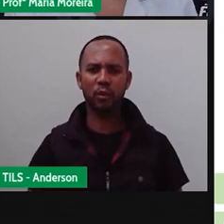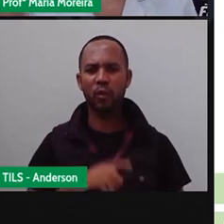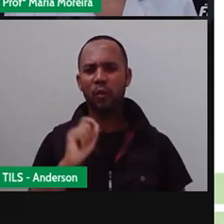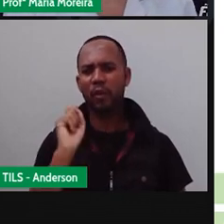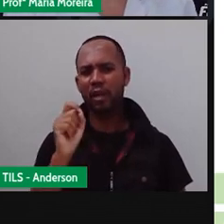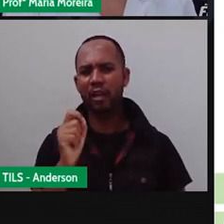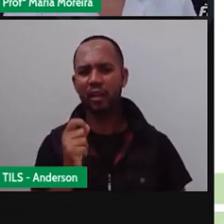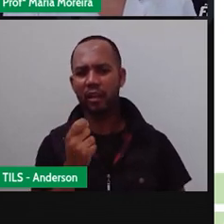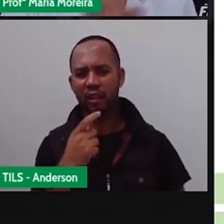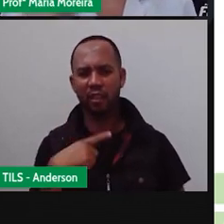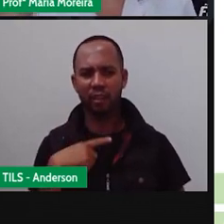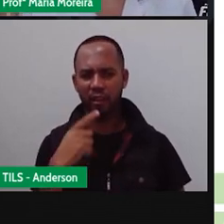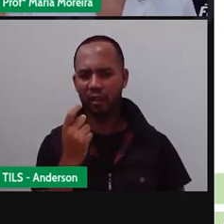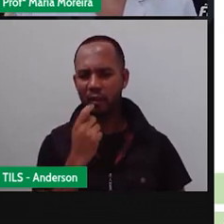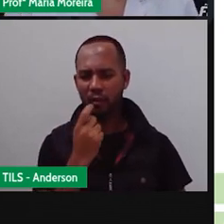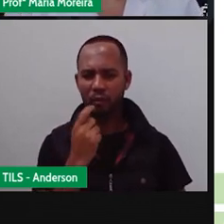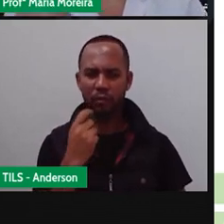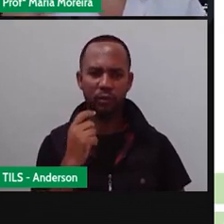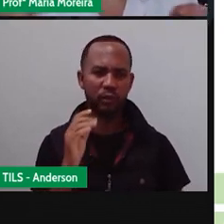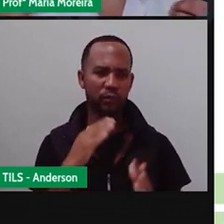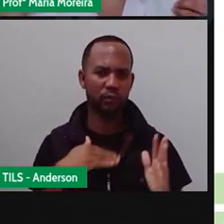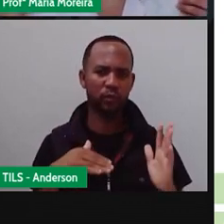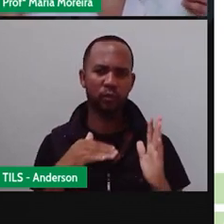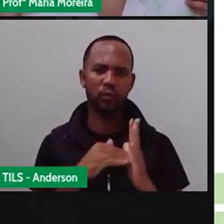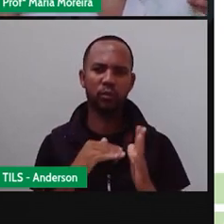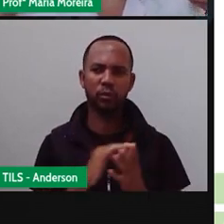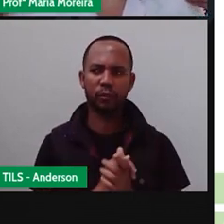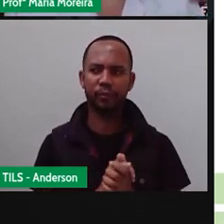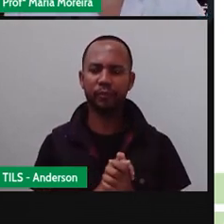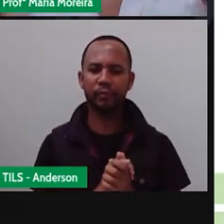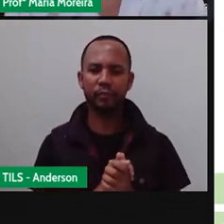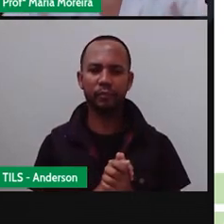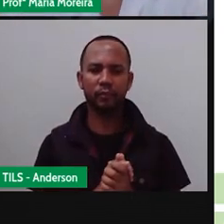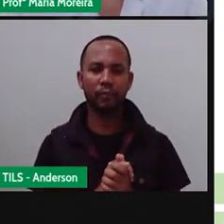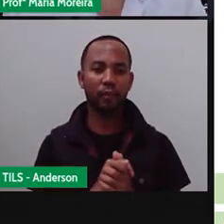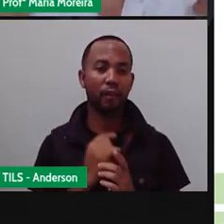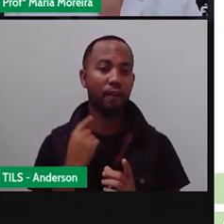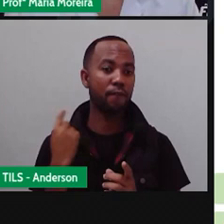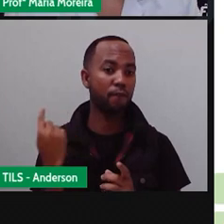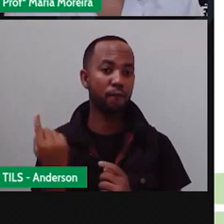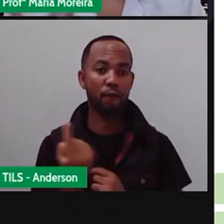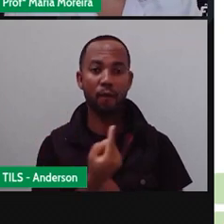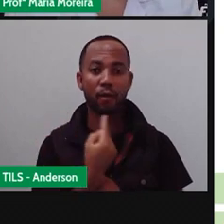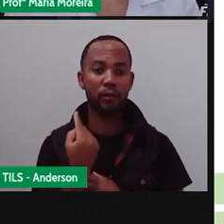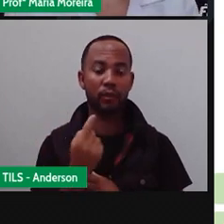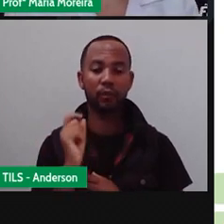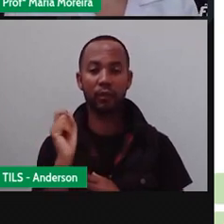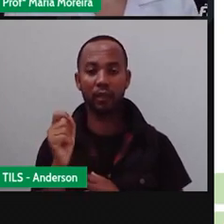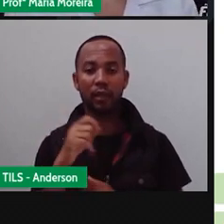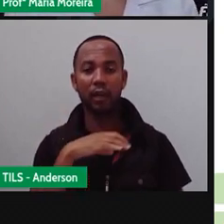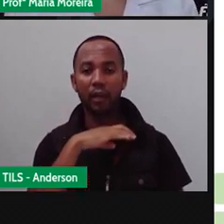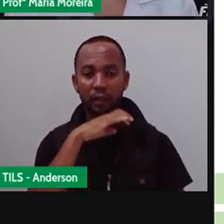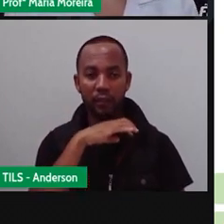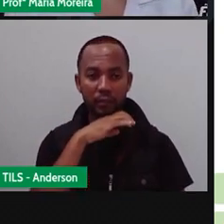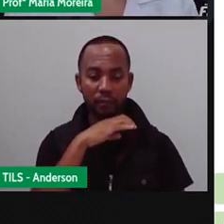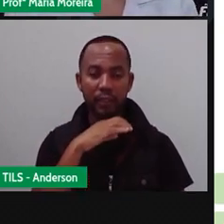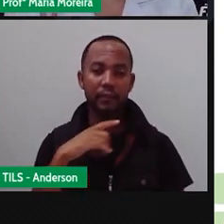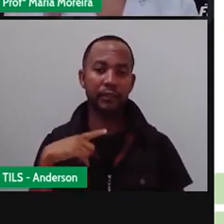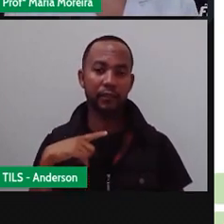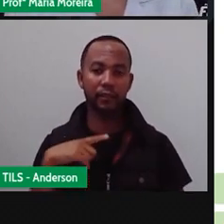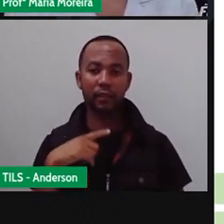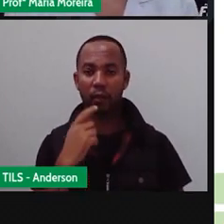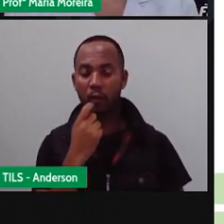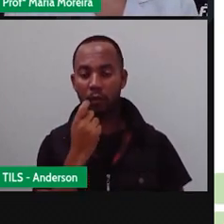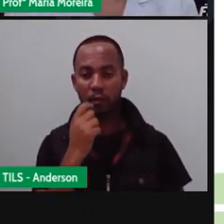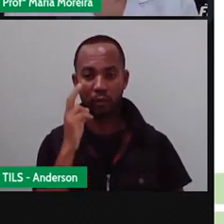vertebrado, mas tudo que tá o quê? A volta aí, volta desses animais vertebrados, certo?